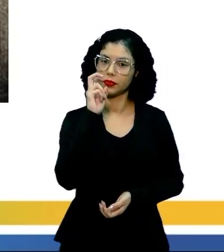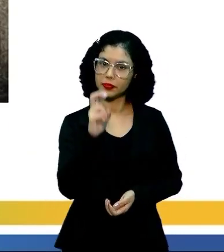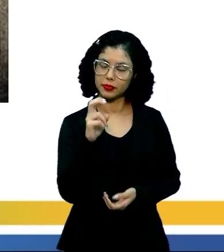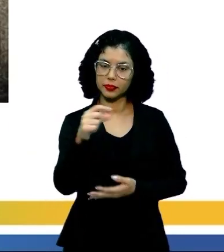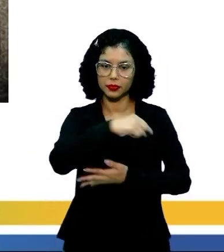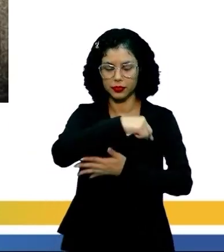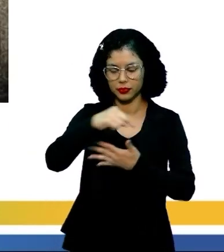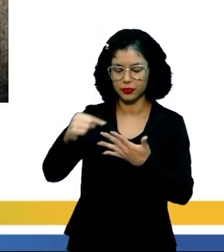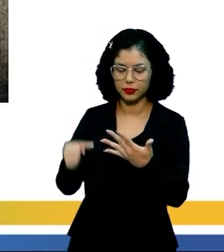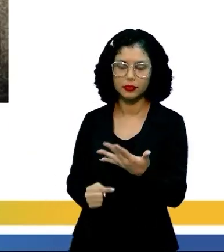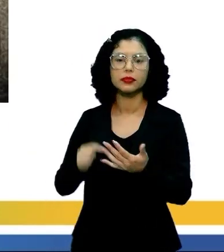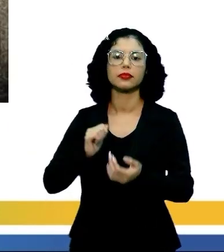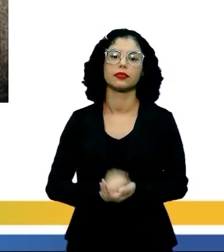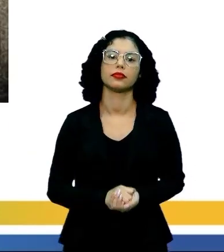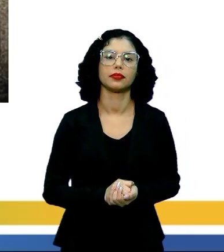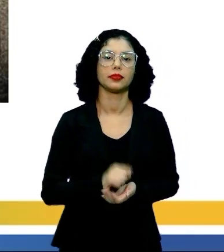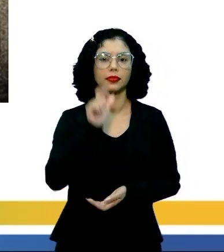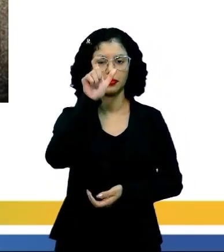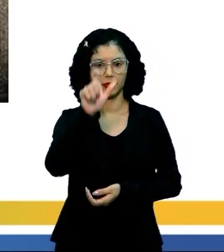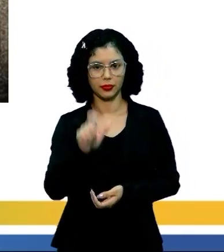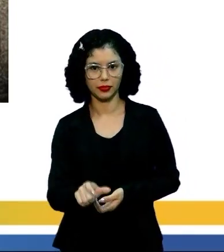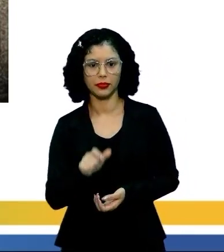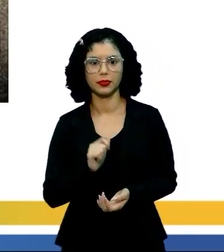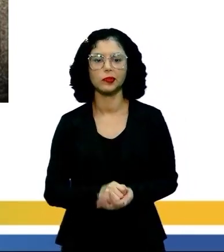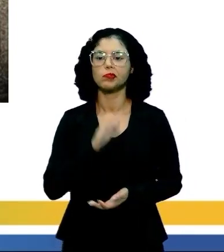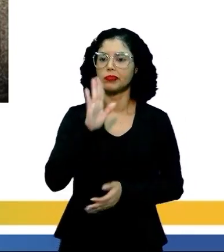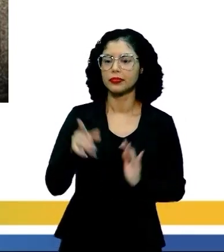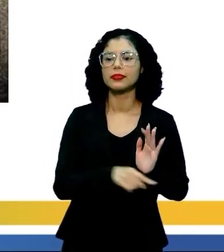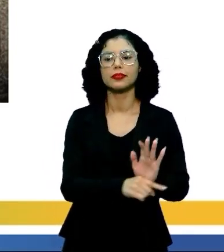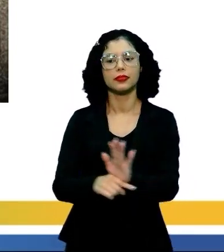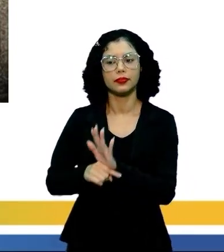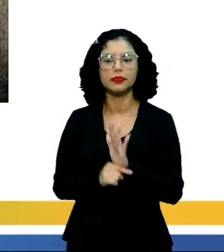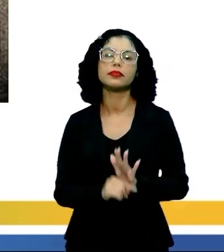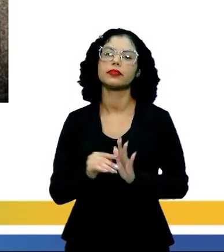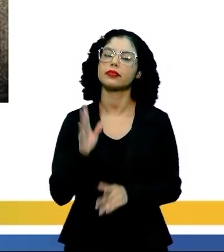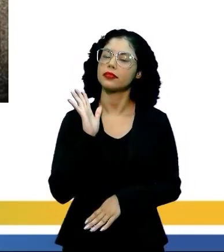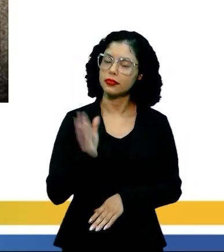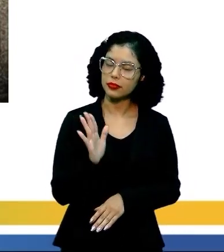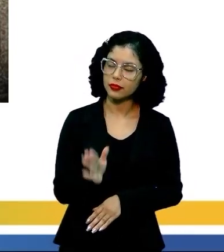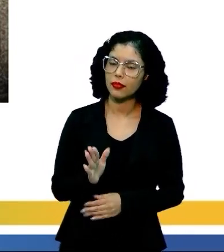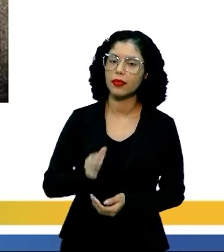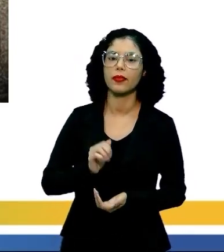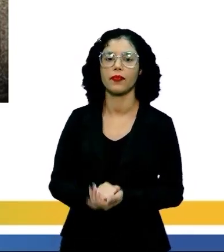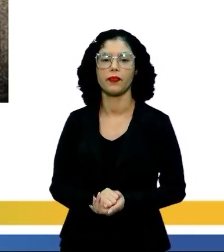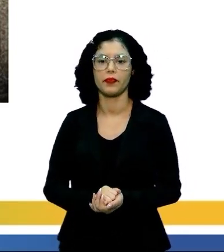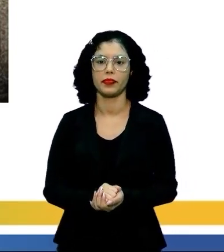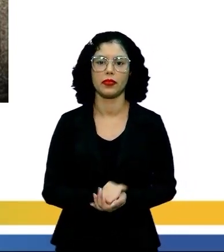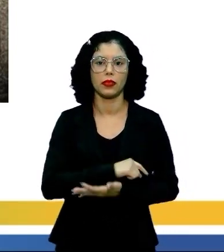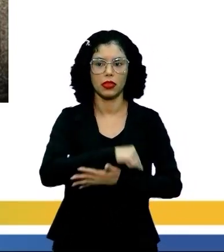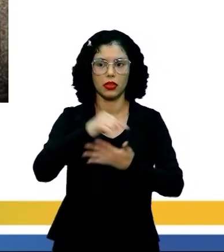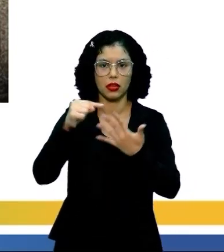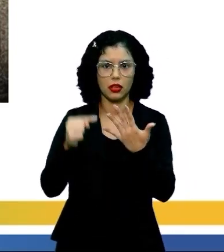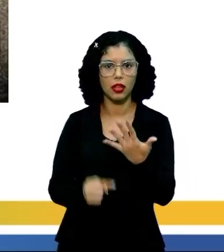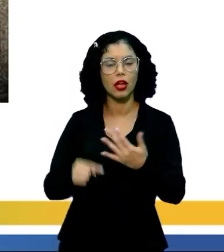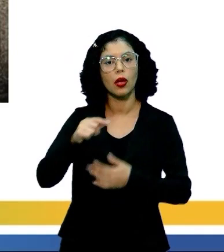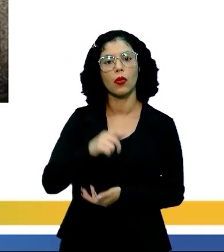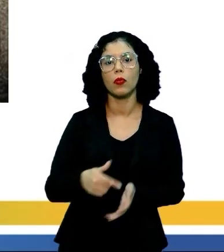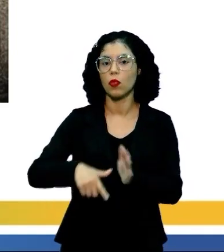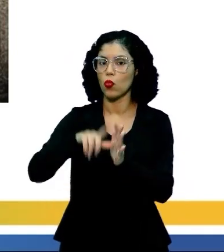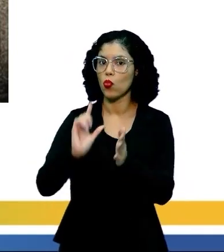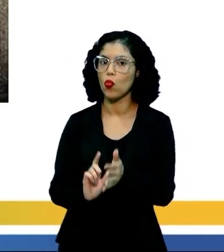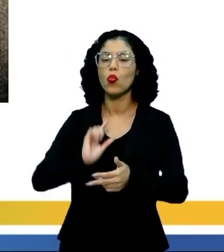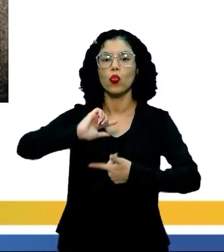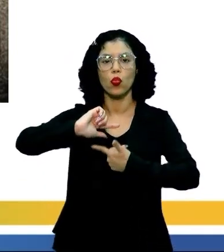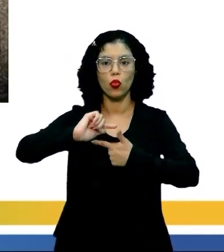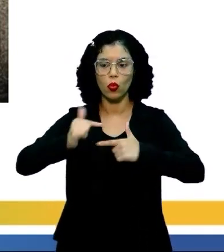principais autores, esses slides nós já mostramos para vocês, os principais autores do pré-modernismo,